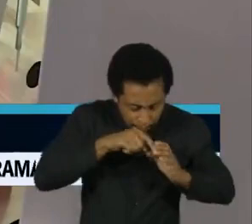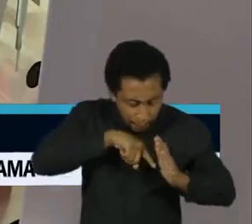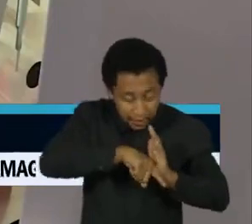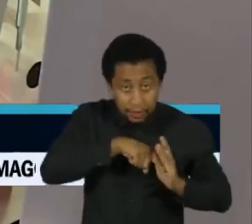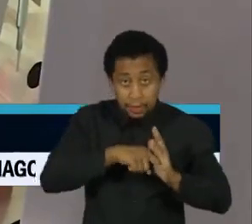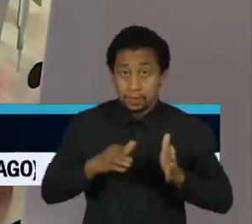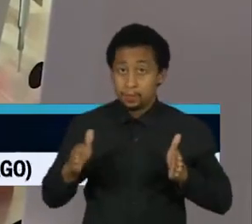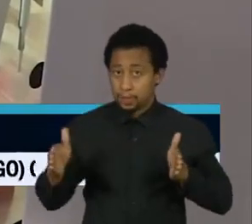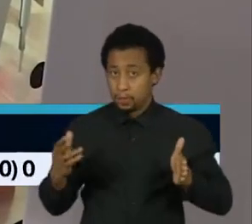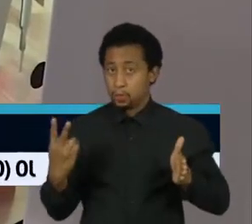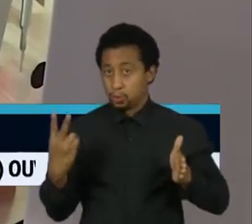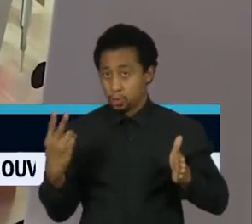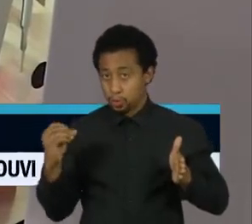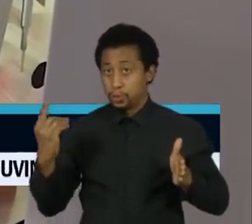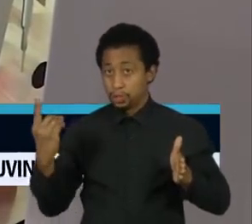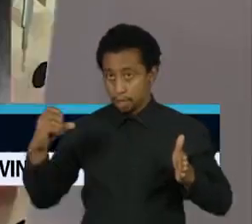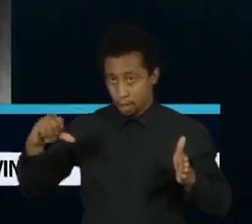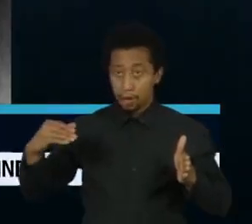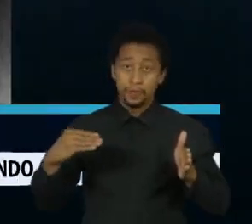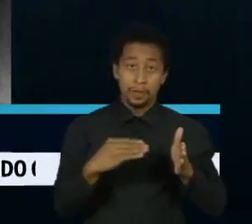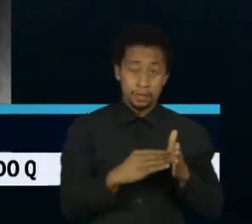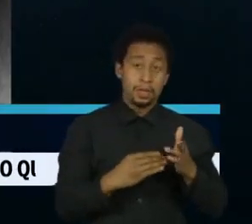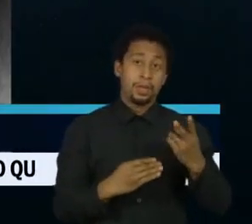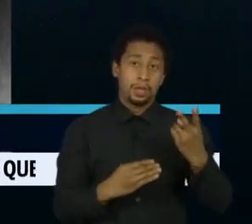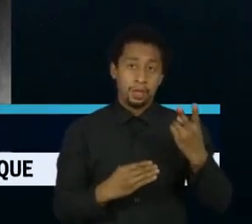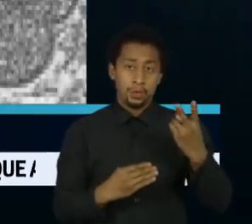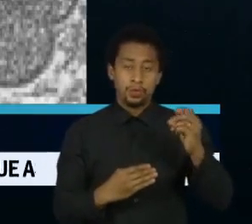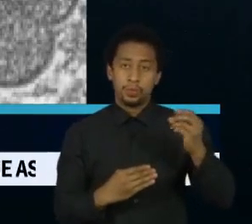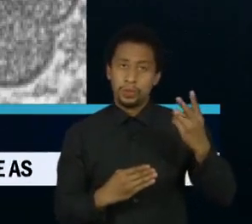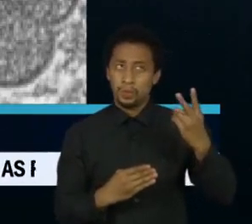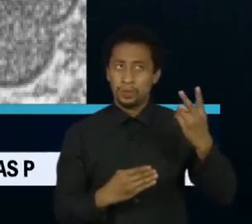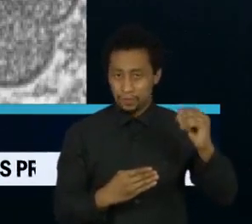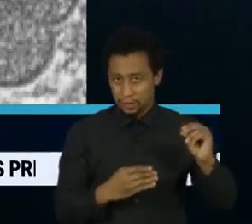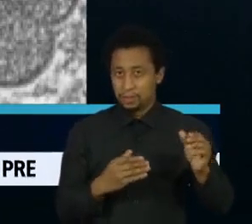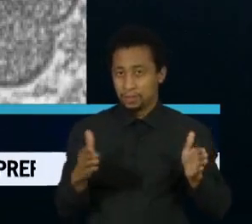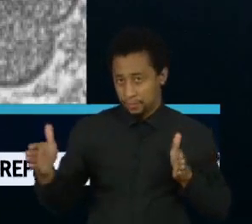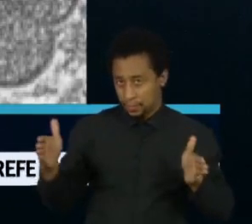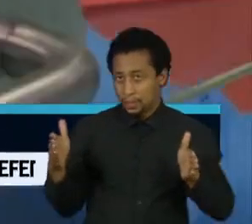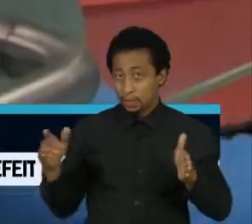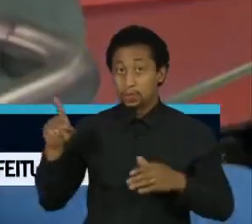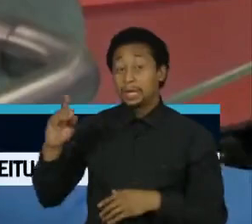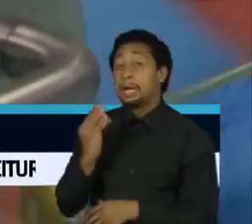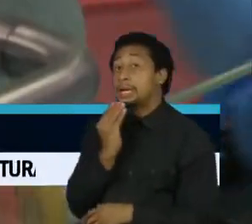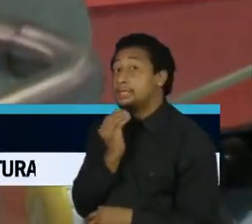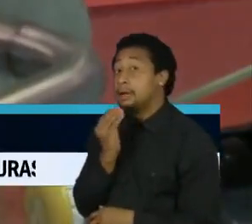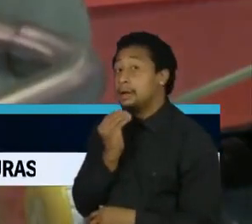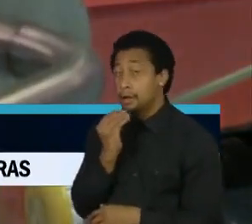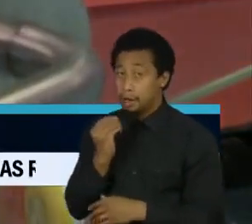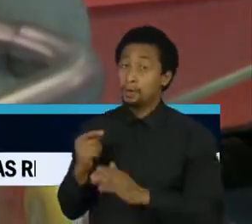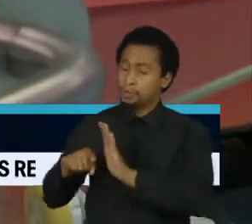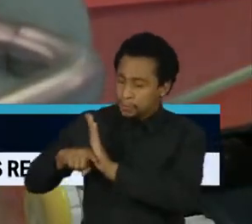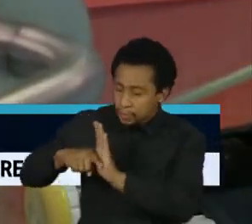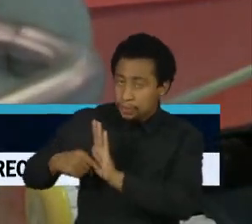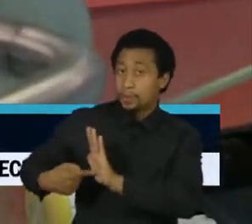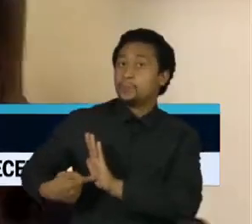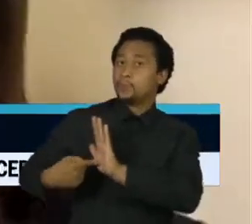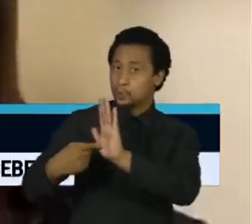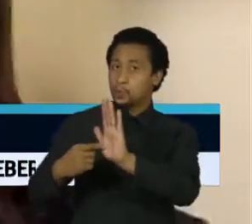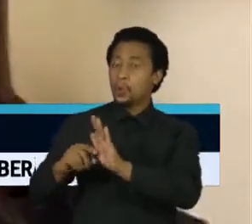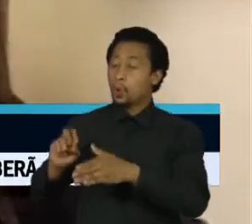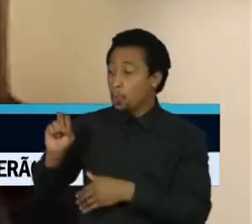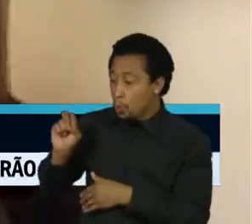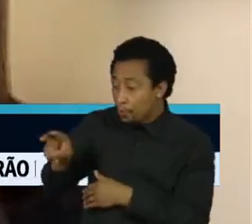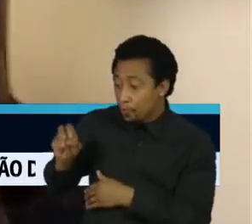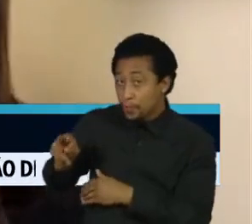realizados em Israel e Reino Unido, a pesquisa atual mostra diversas diferenças no vírus, algo inesperado para os cientistas.